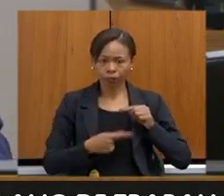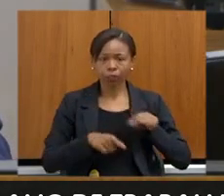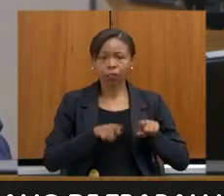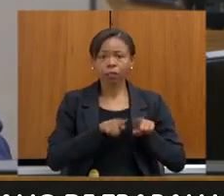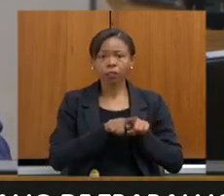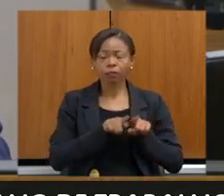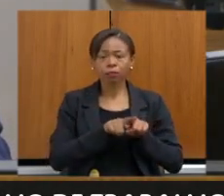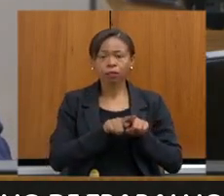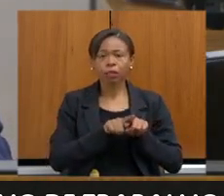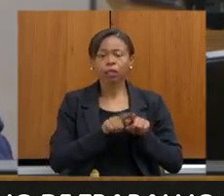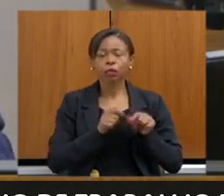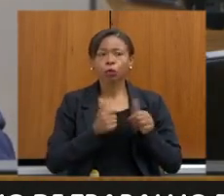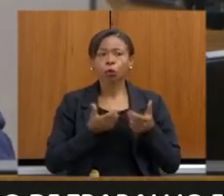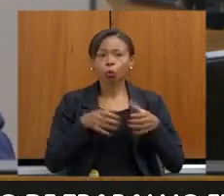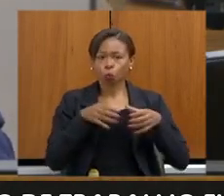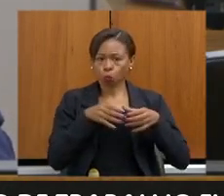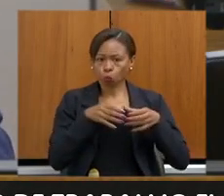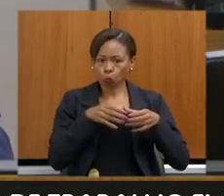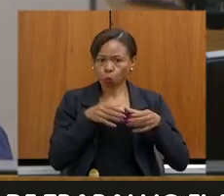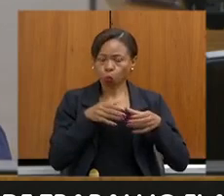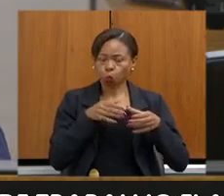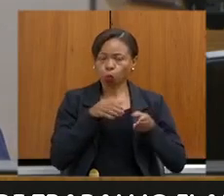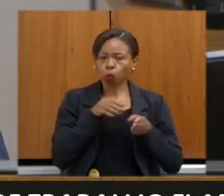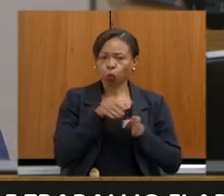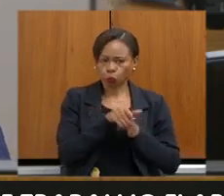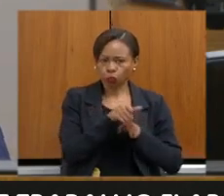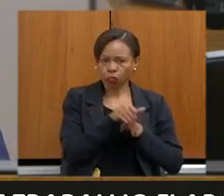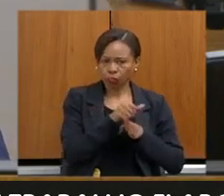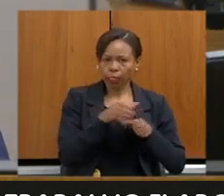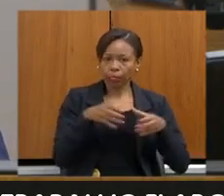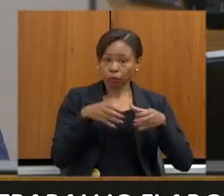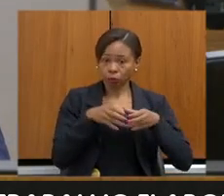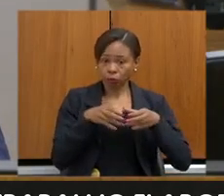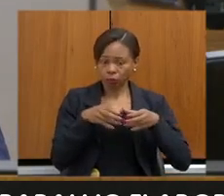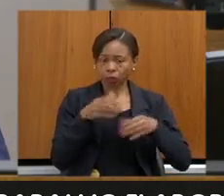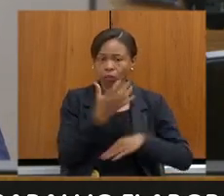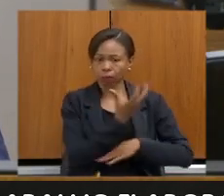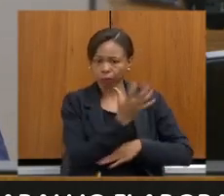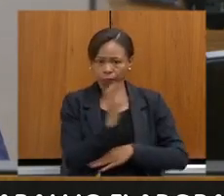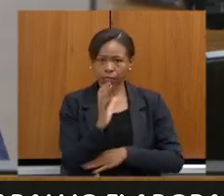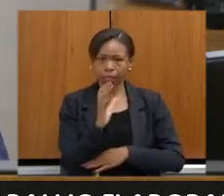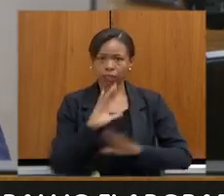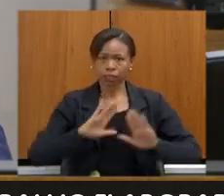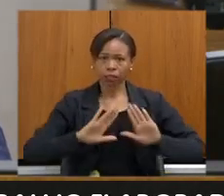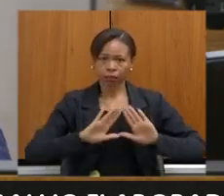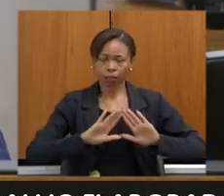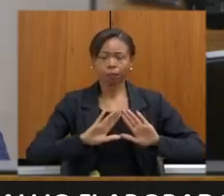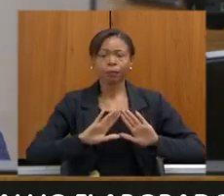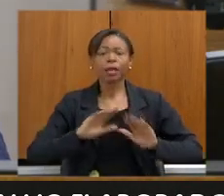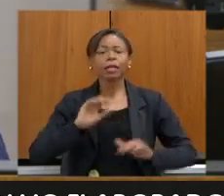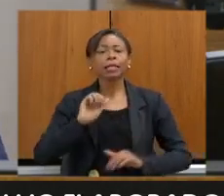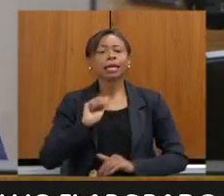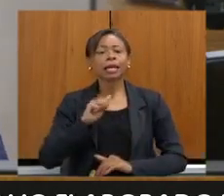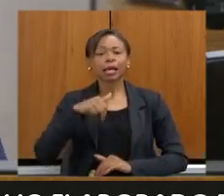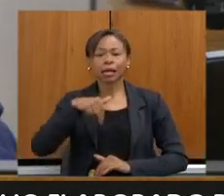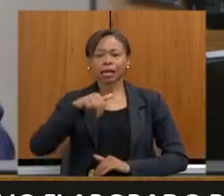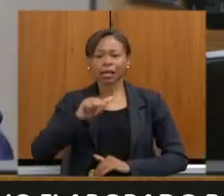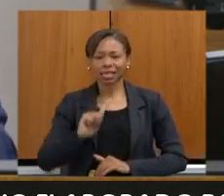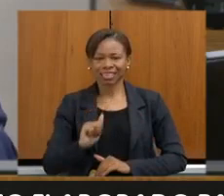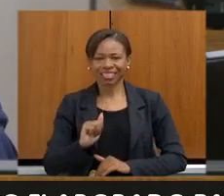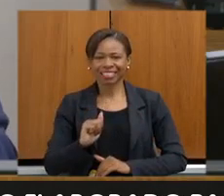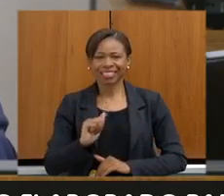dessa comissão, e aqui eu quero ressaltar a nossa querida Ana, Cristina,